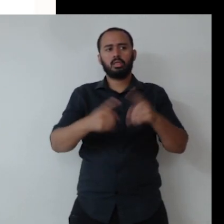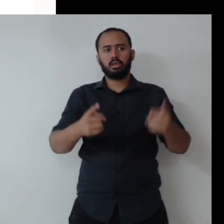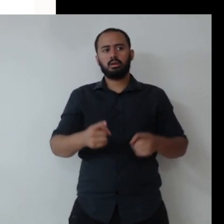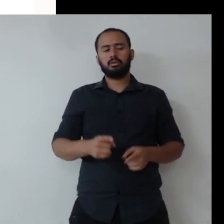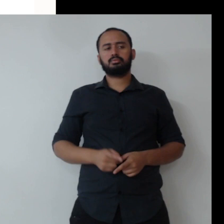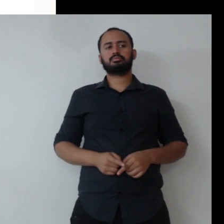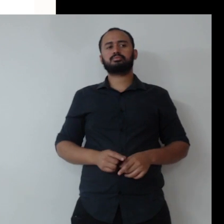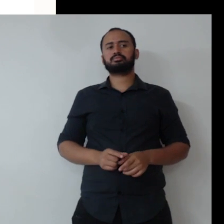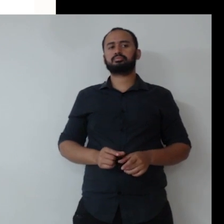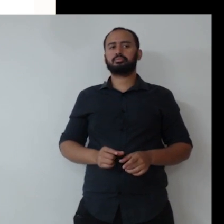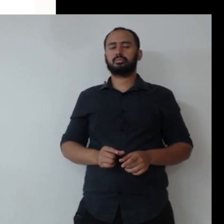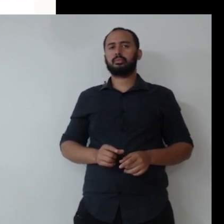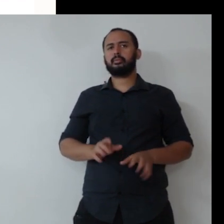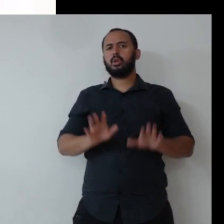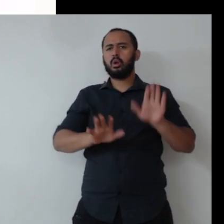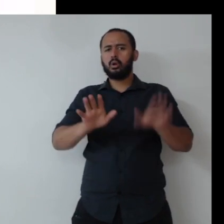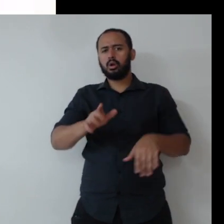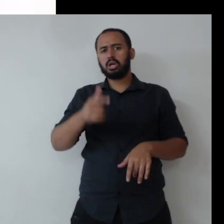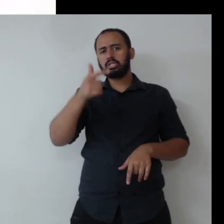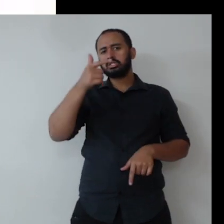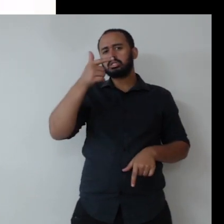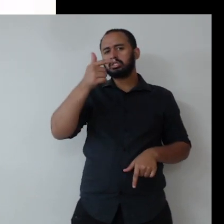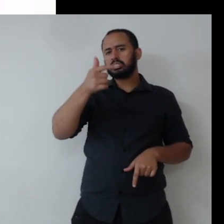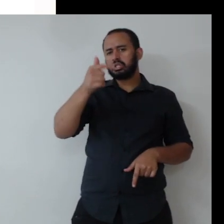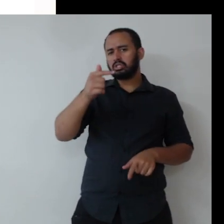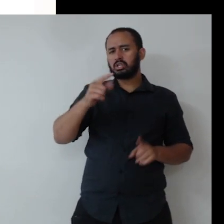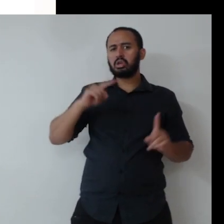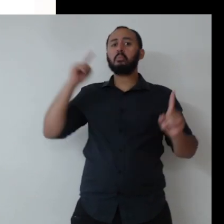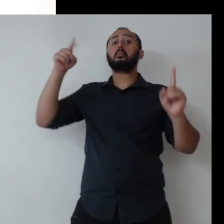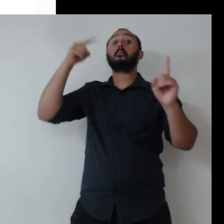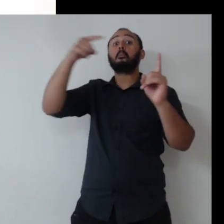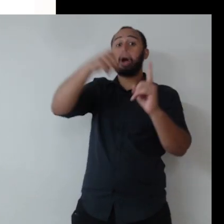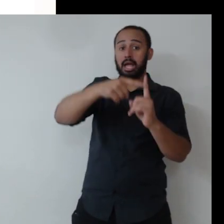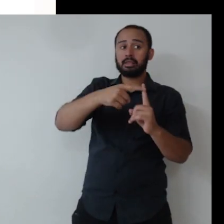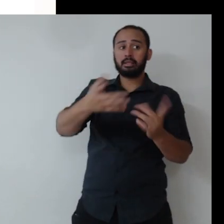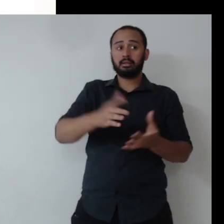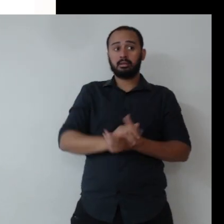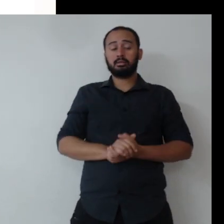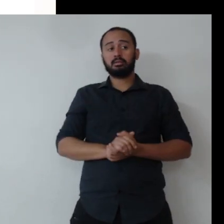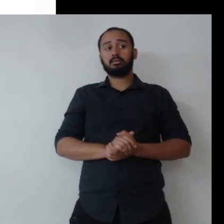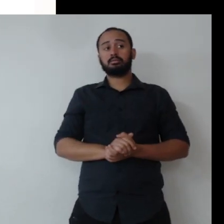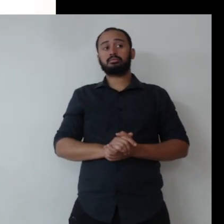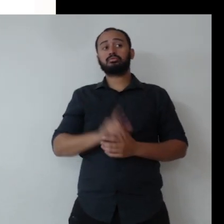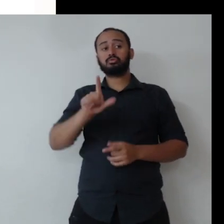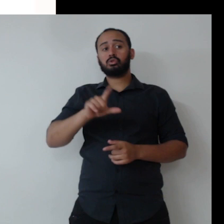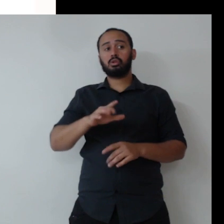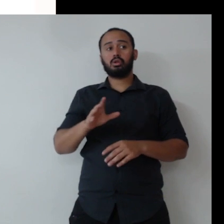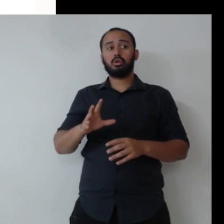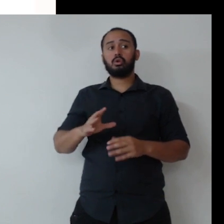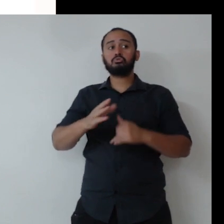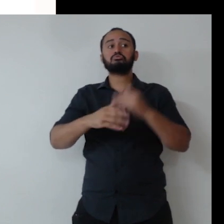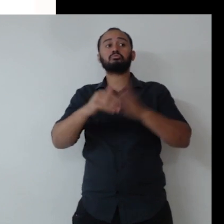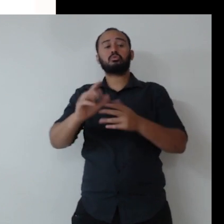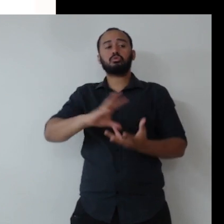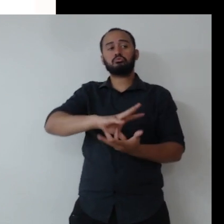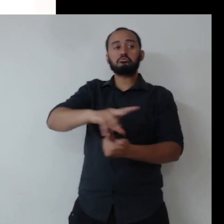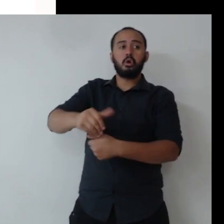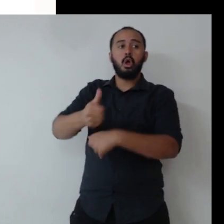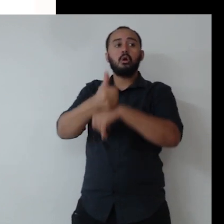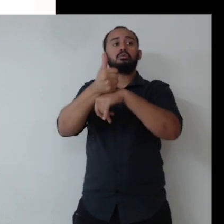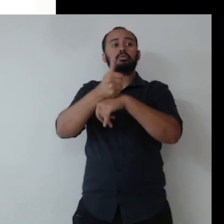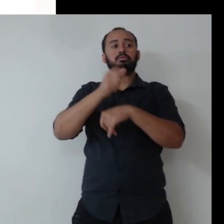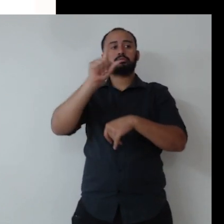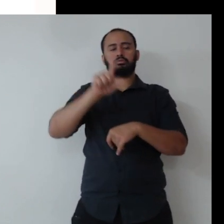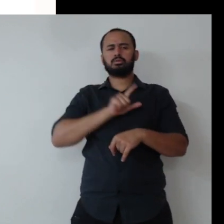mas esses, para cada um dos 17 objetivos do desenvolvimento sustentável, ele está relacionado ali a uma ou uma ou